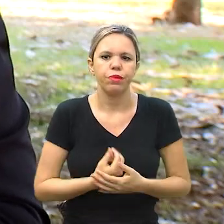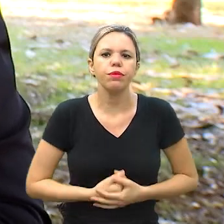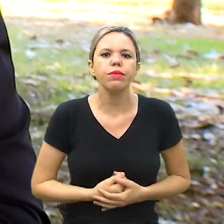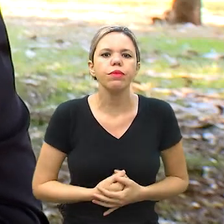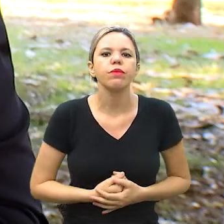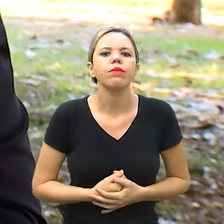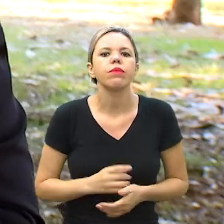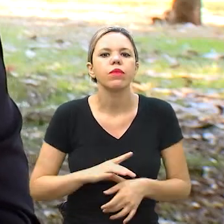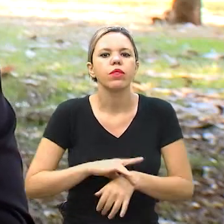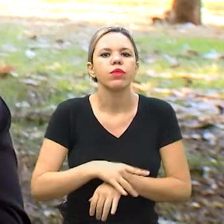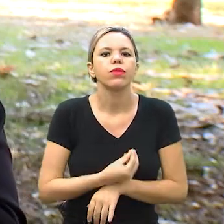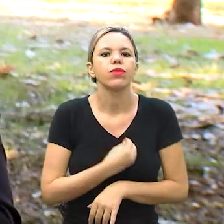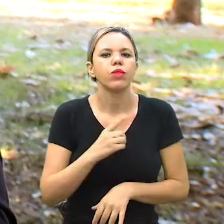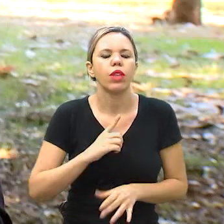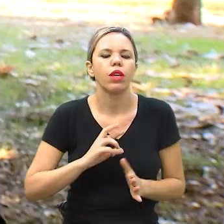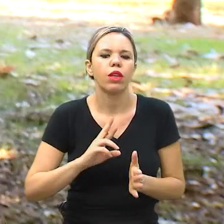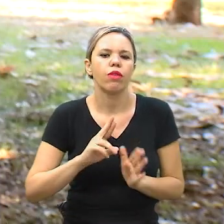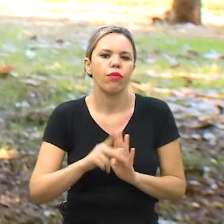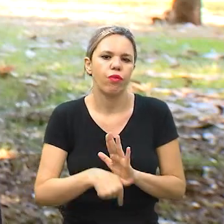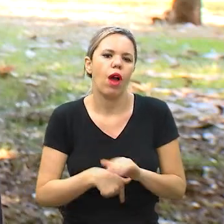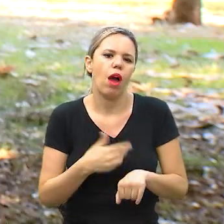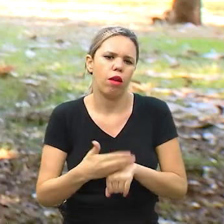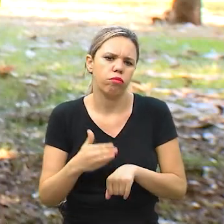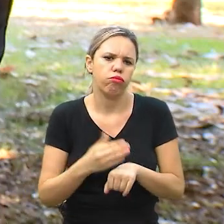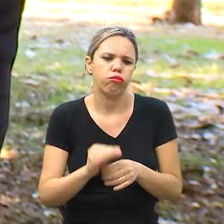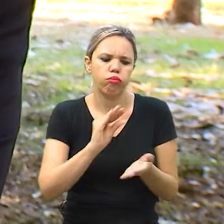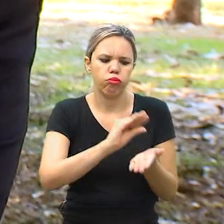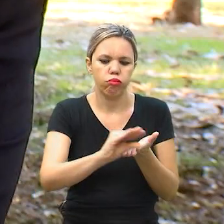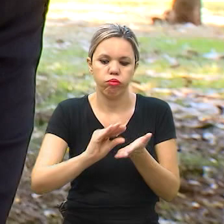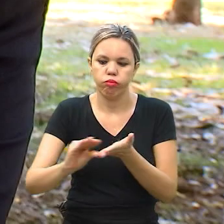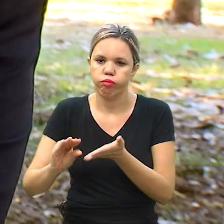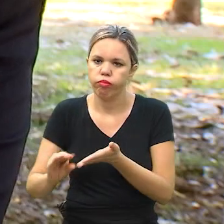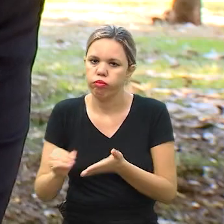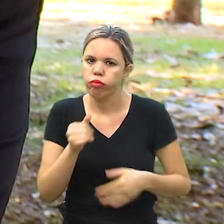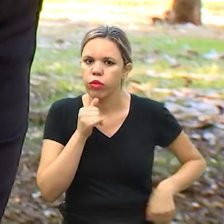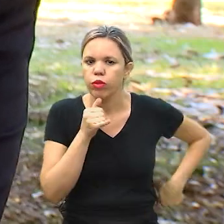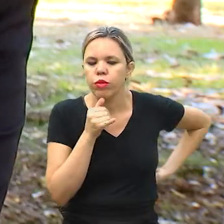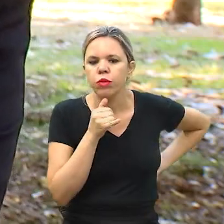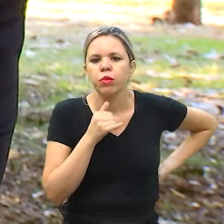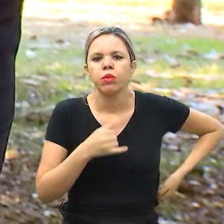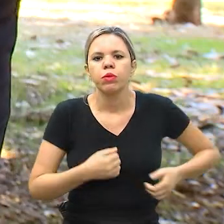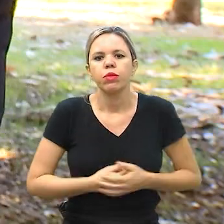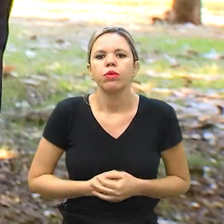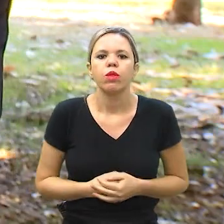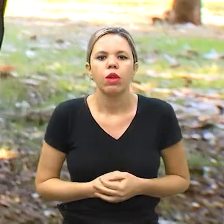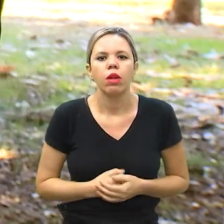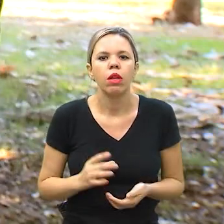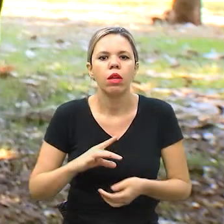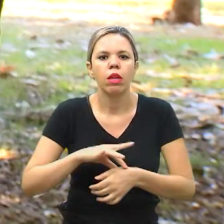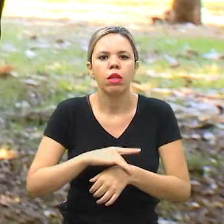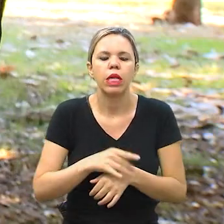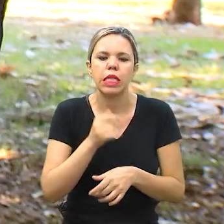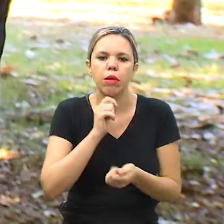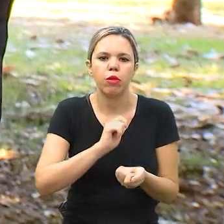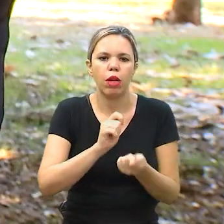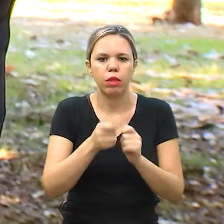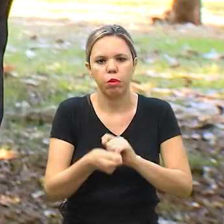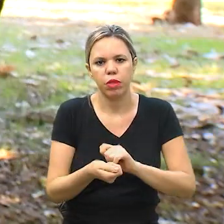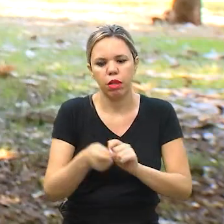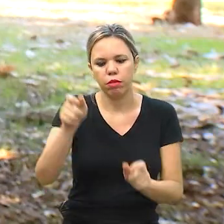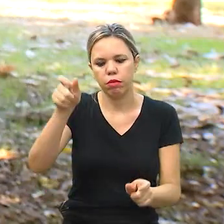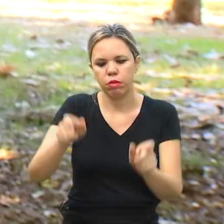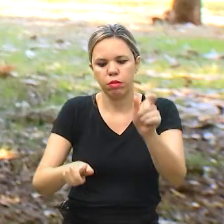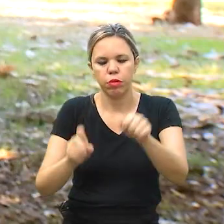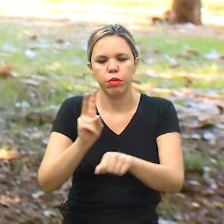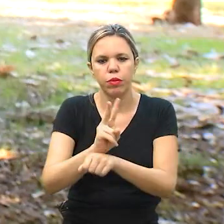O seguro de vida, ele tem várias aplicabilidades também. Então, existem aqueles seguros que, e aí são seguros personalizados, que eles vão